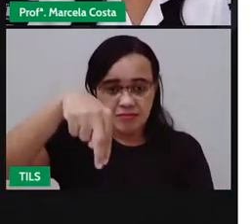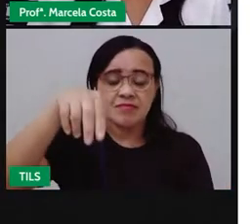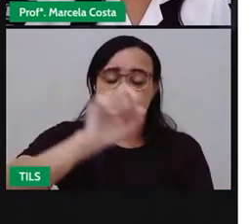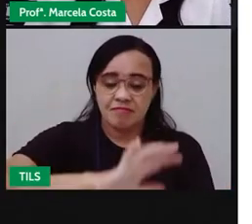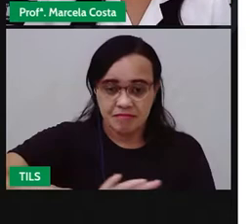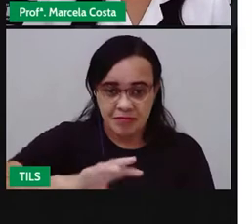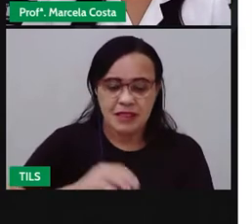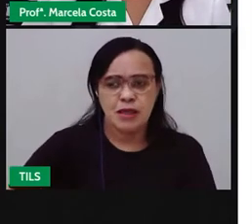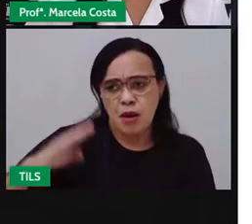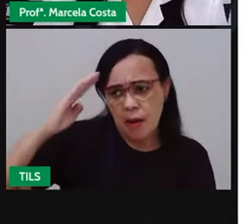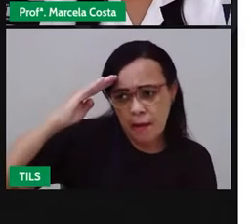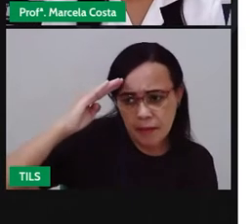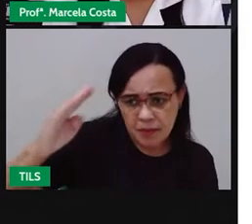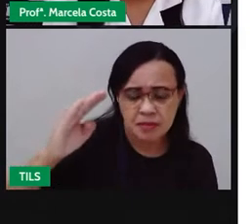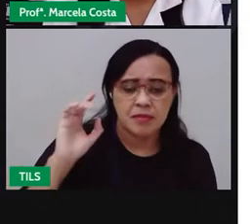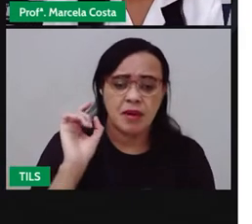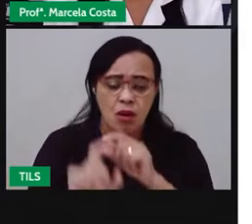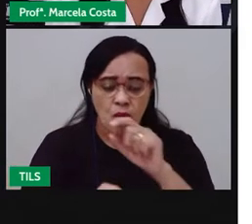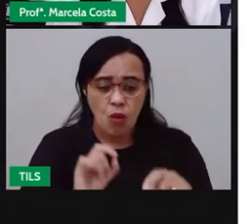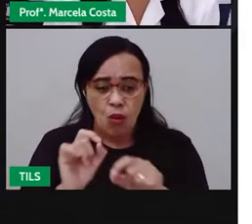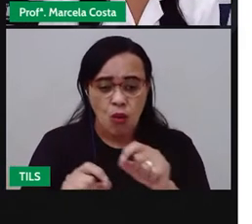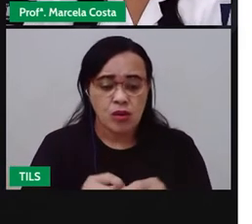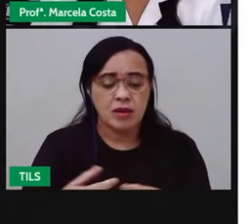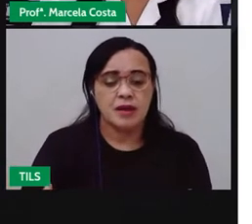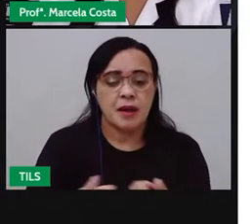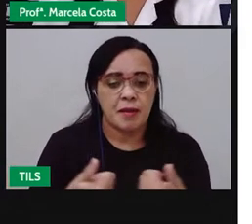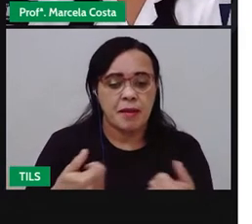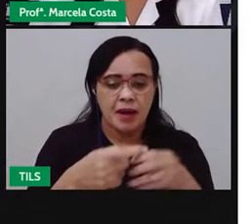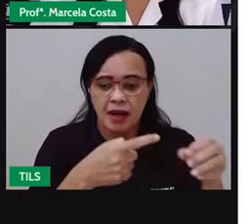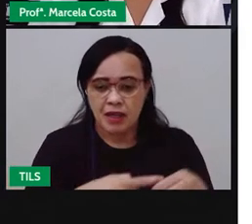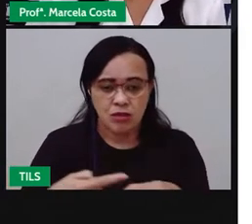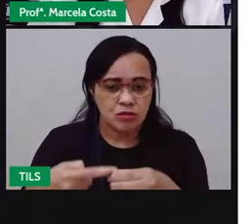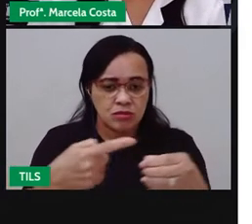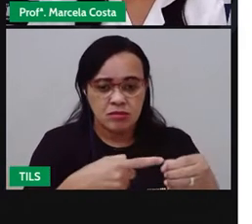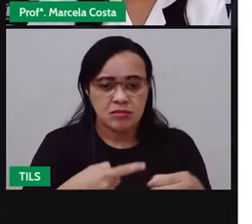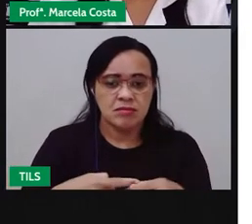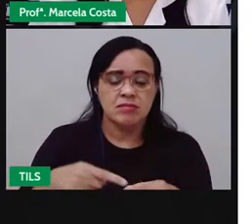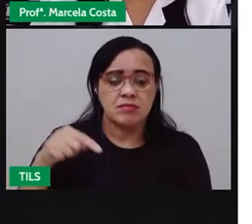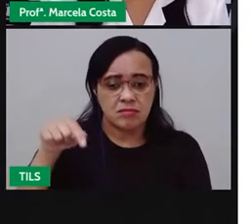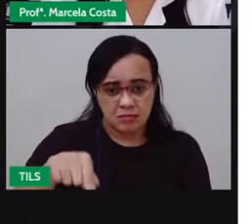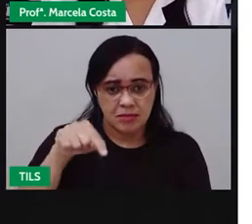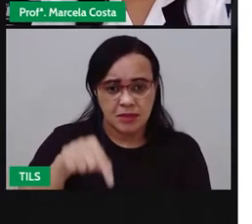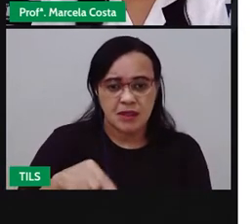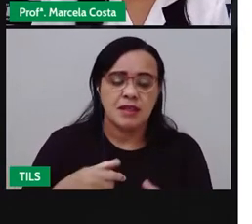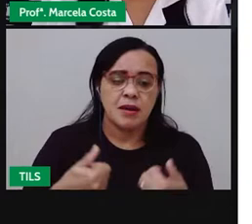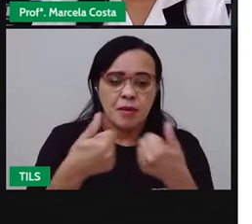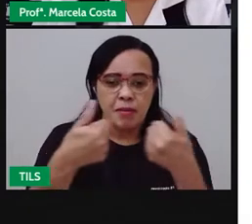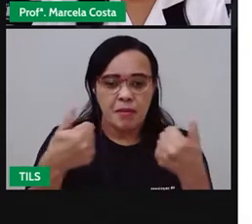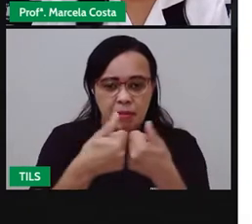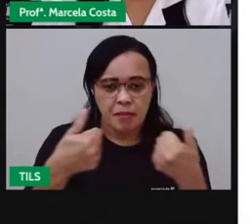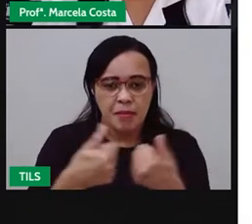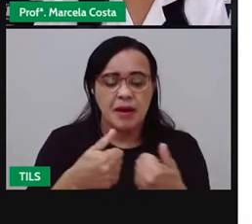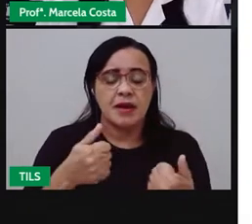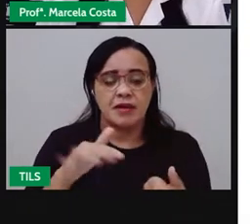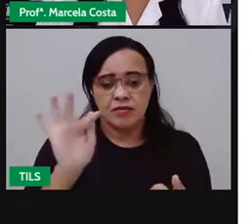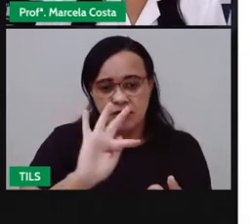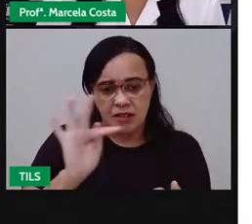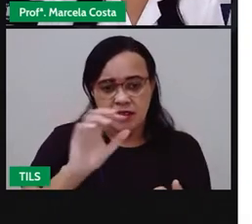nas cidades ali do Recôncavo Baiano, que fica aqui próximo da nossa região.